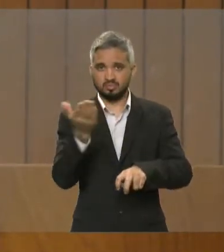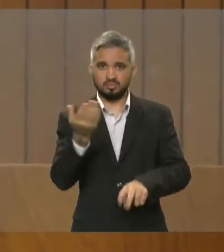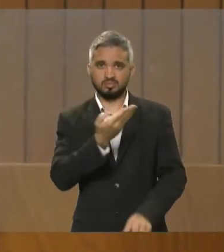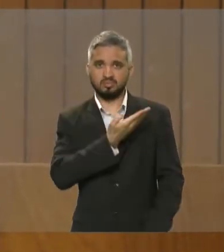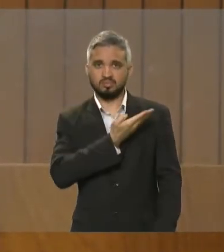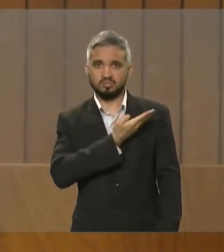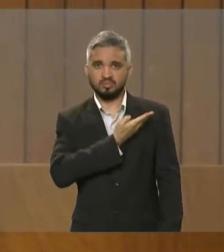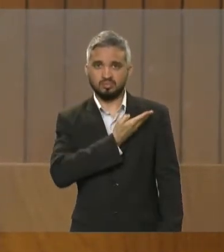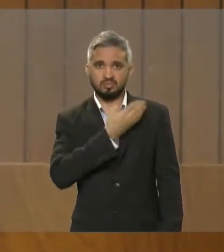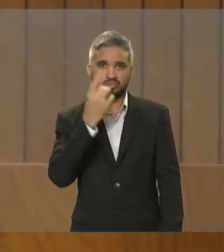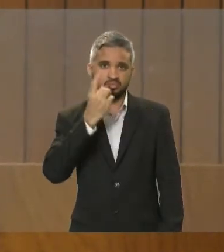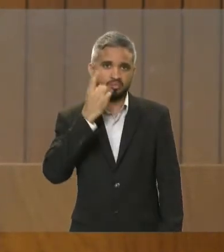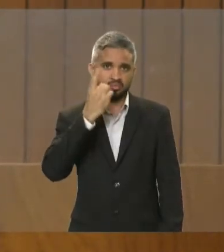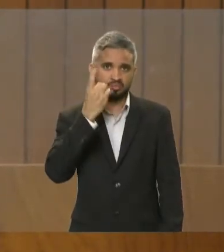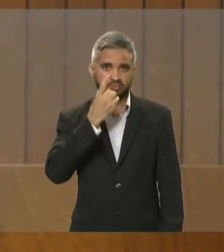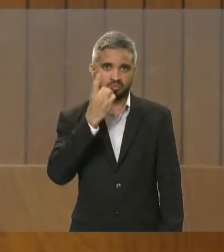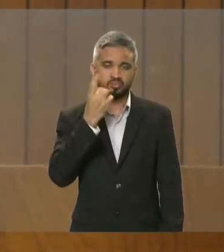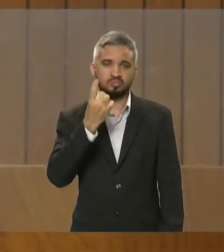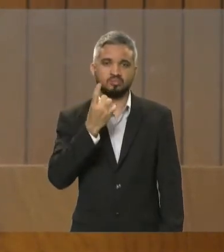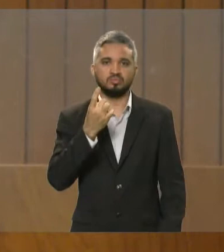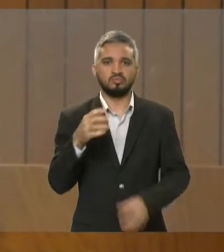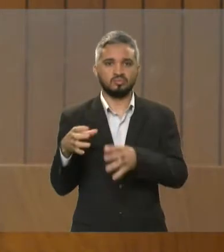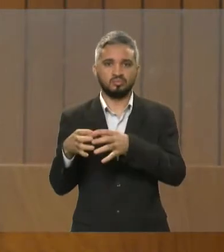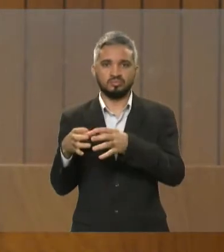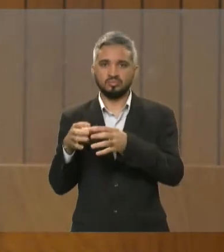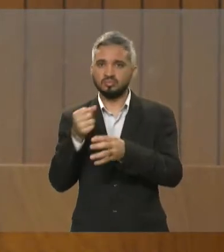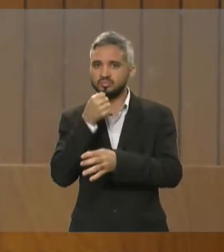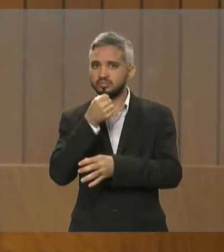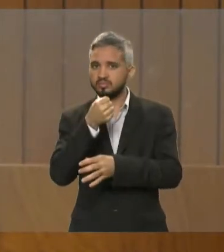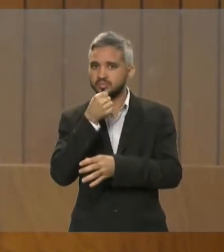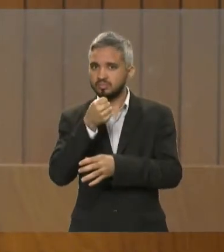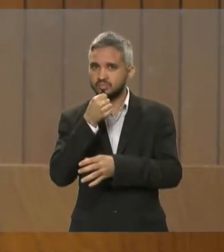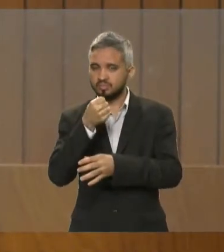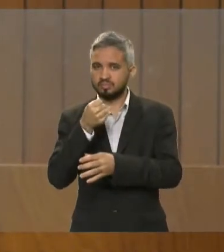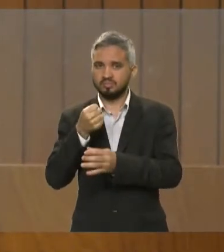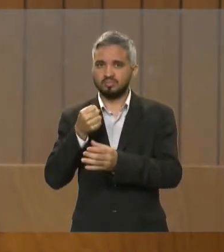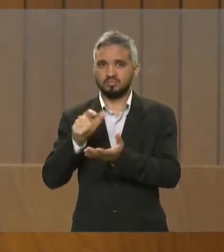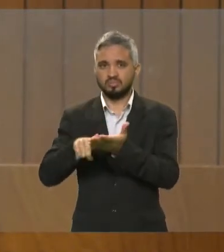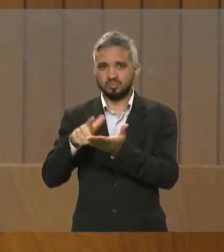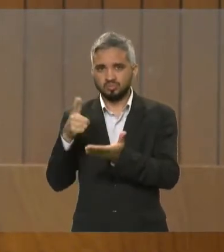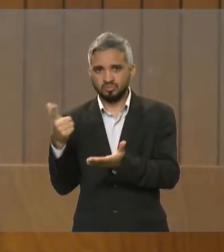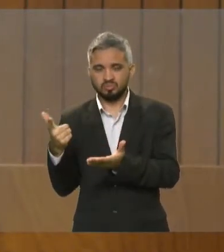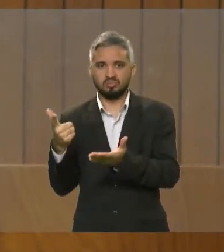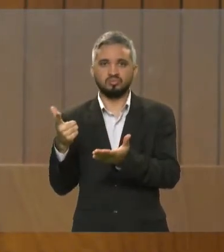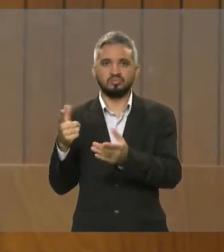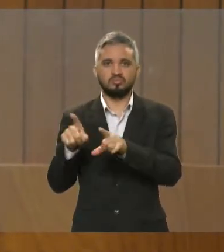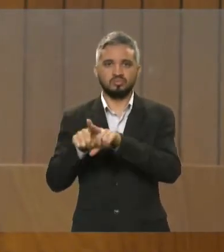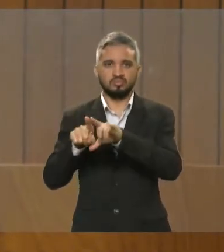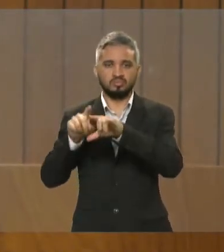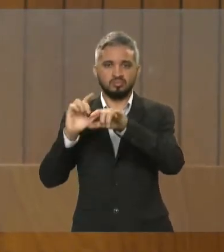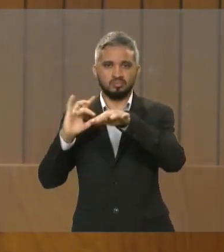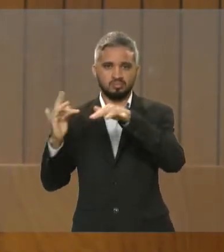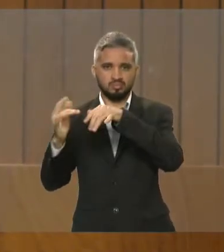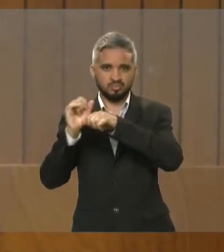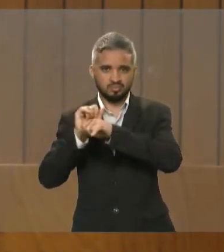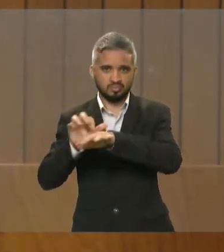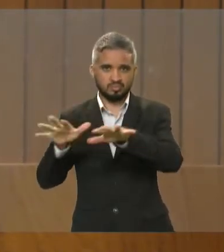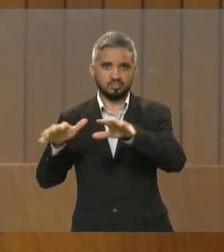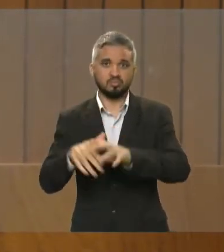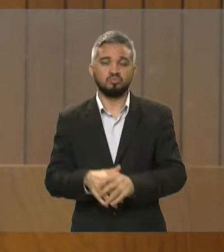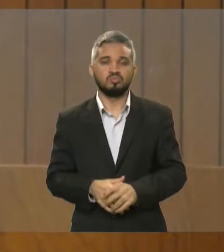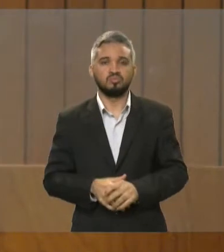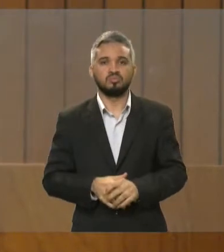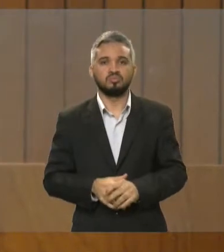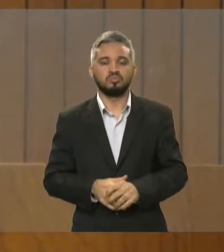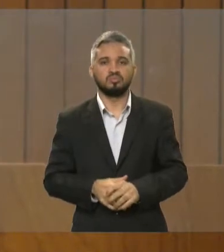imprensa, falada escrita, servidores desta casa, é uma alegria muito grande